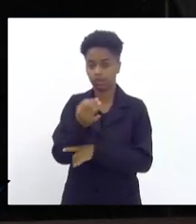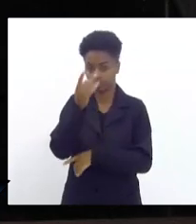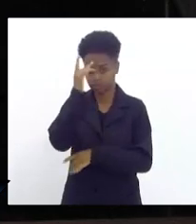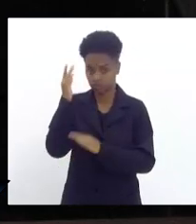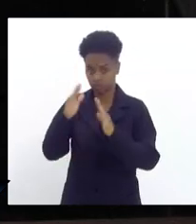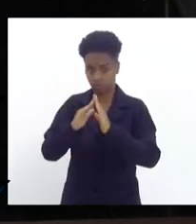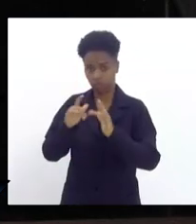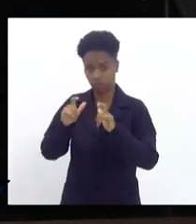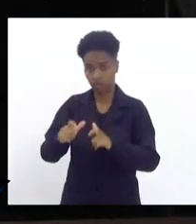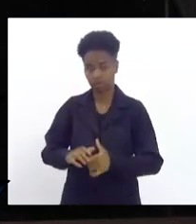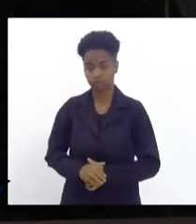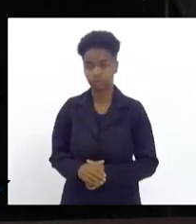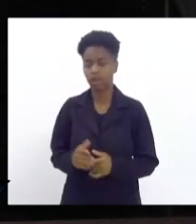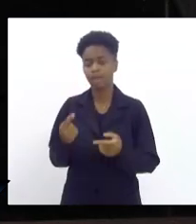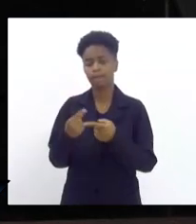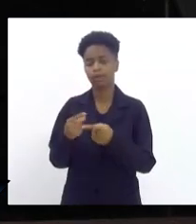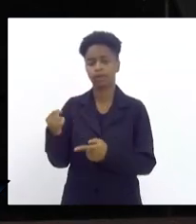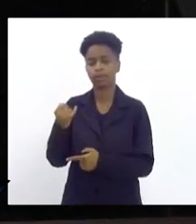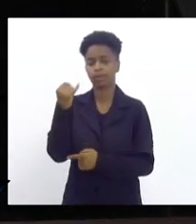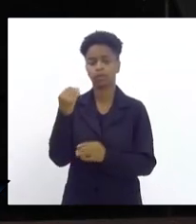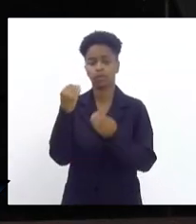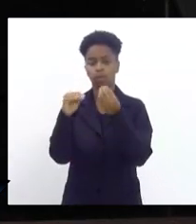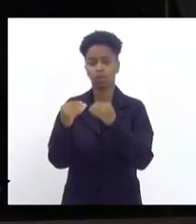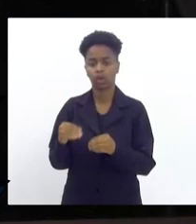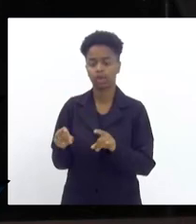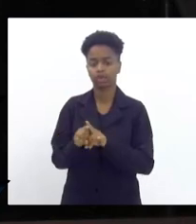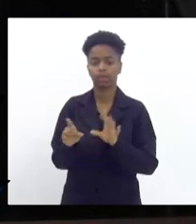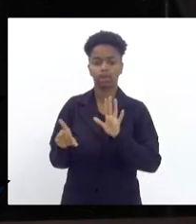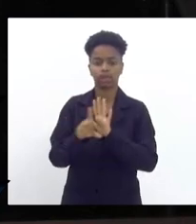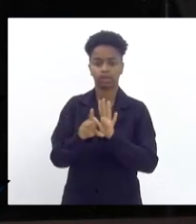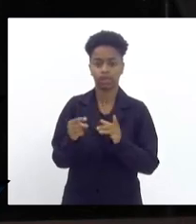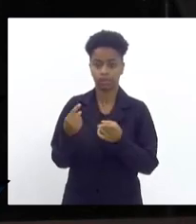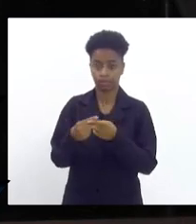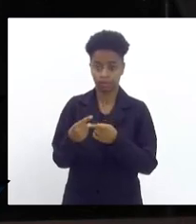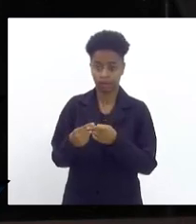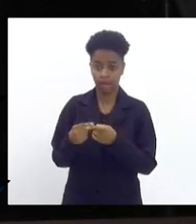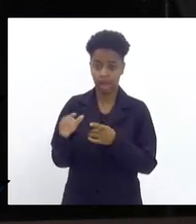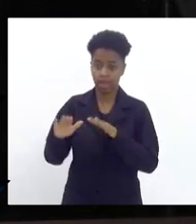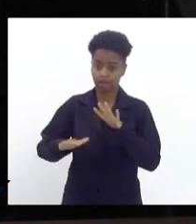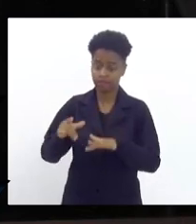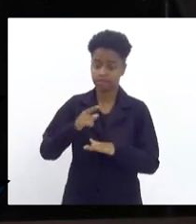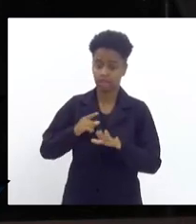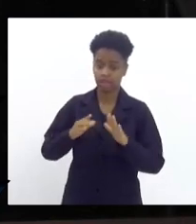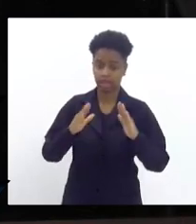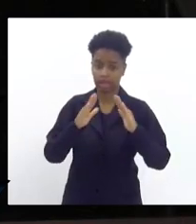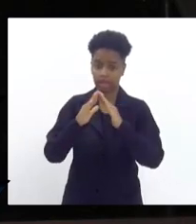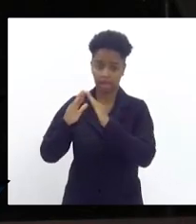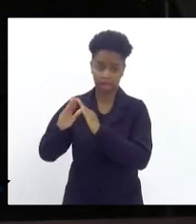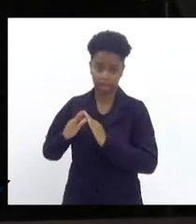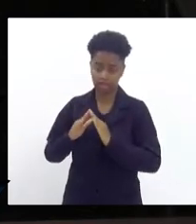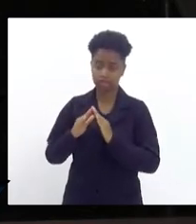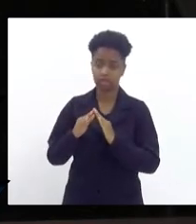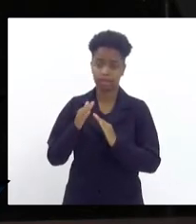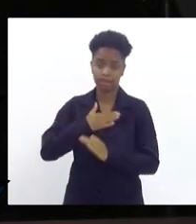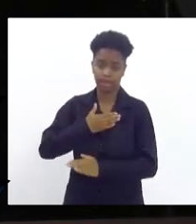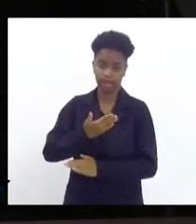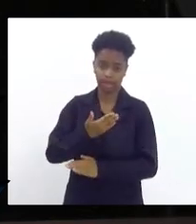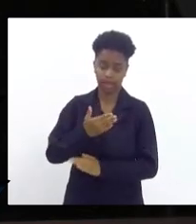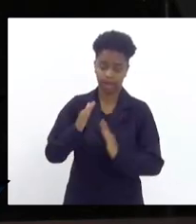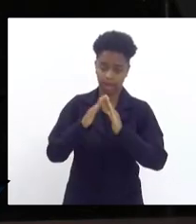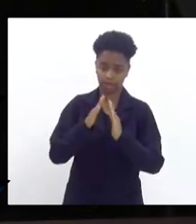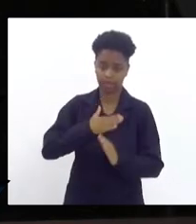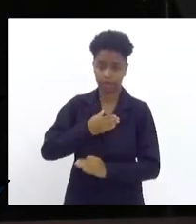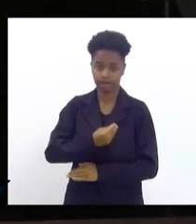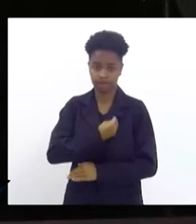e por que foi importante ter colocado isso nessa lei você tem o conjunto habitacional minha casa minha vida vamos dizer de